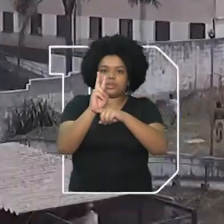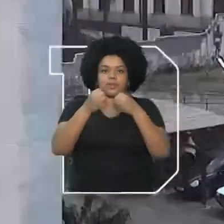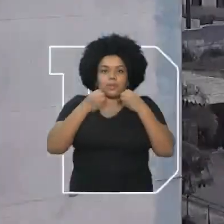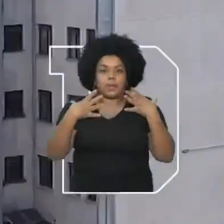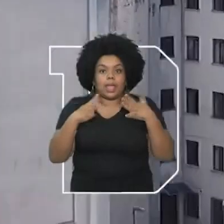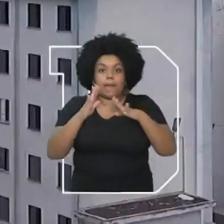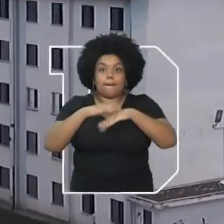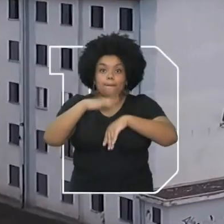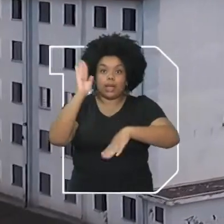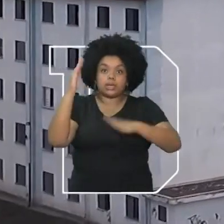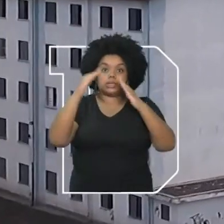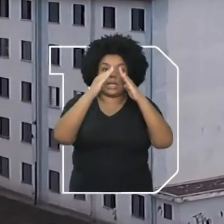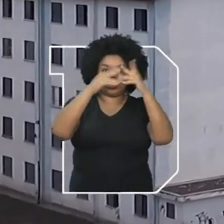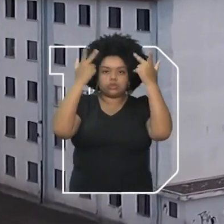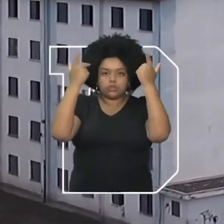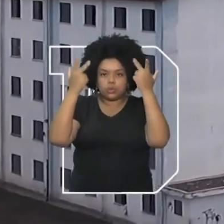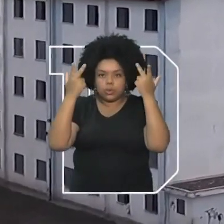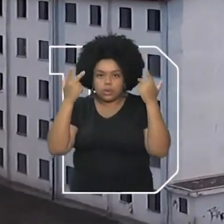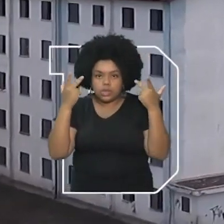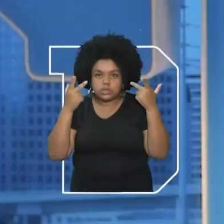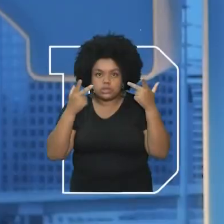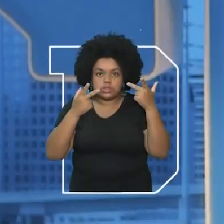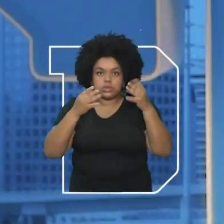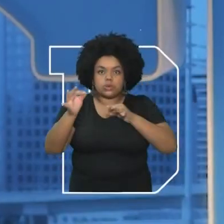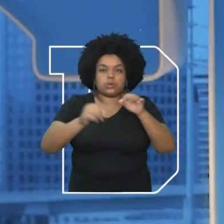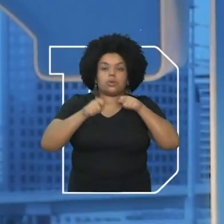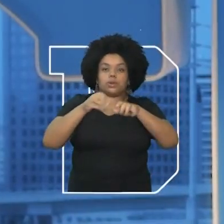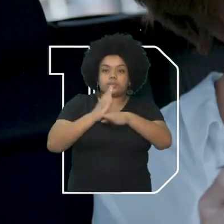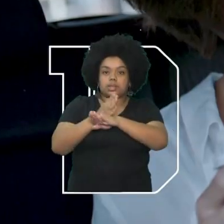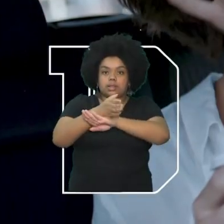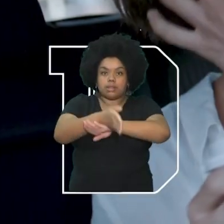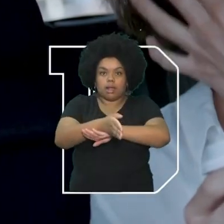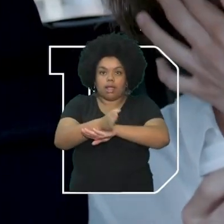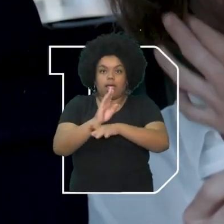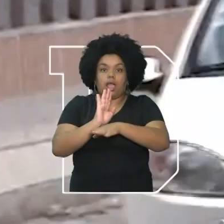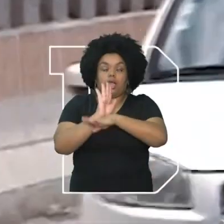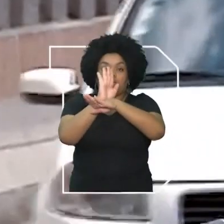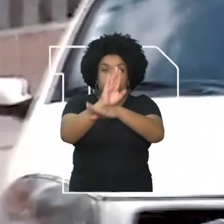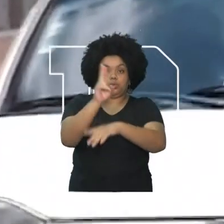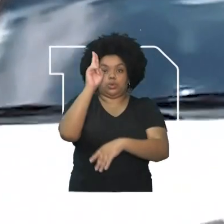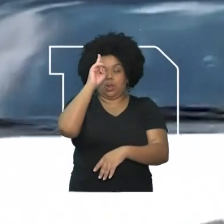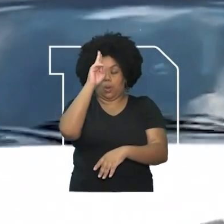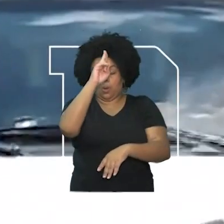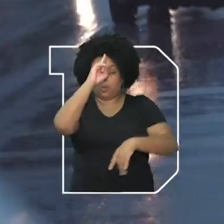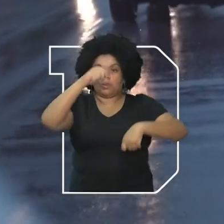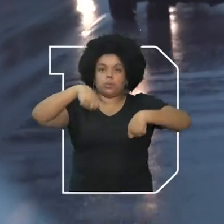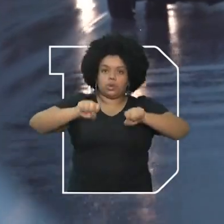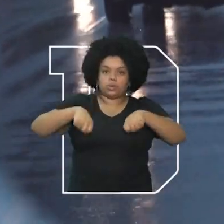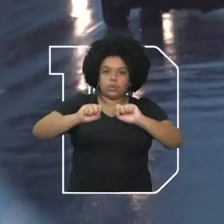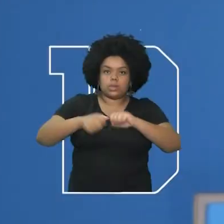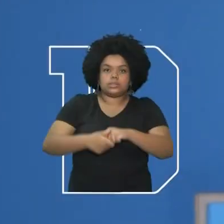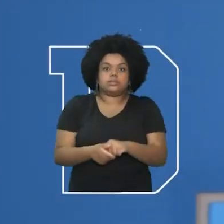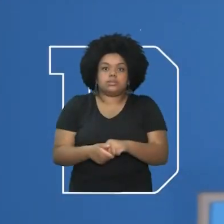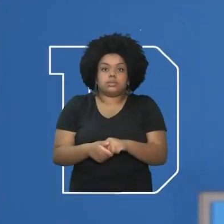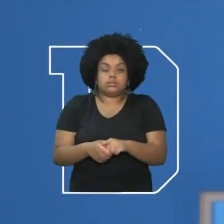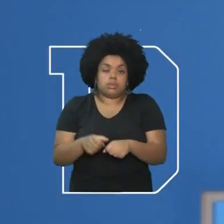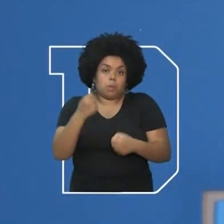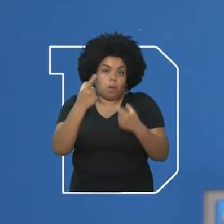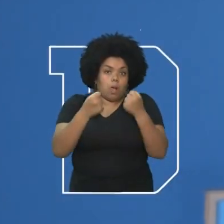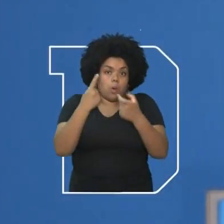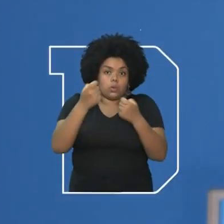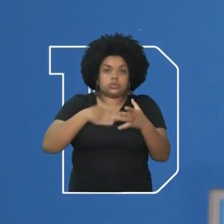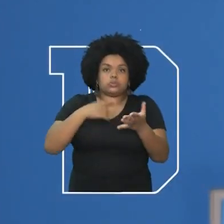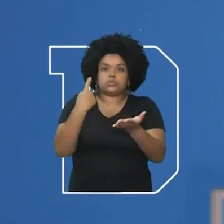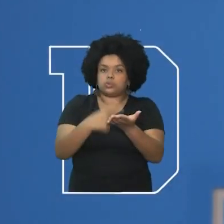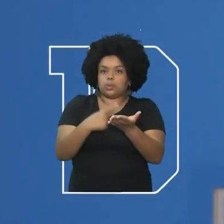cuidados. Mais moradias populares com o programa Pode Entrar. Apoio ao Uber, taxistas e motoboys. Esses são